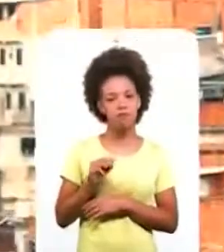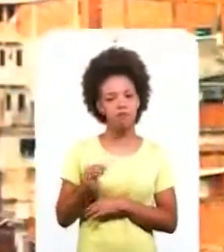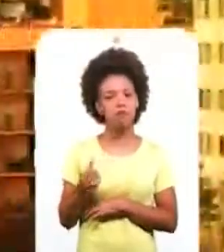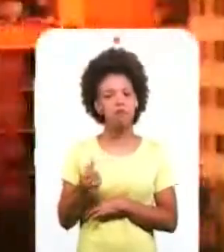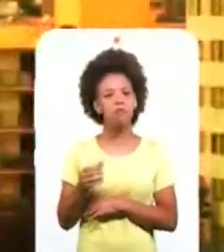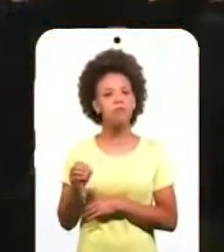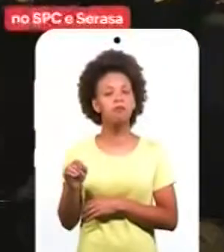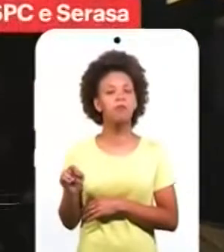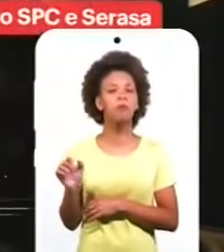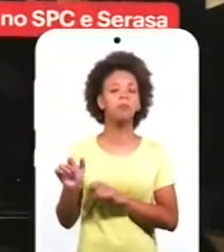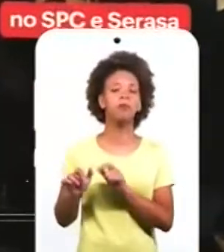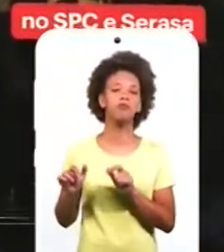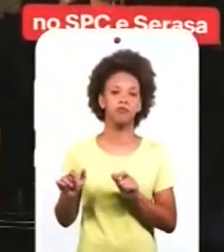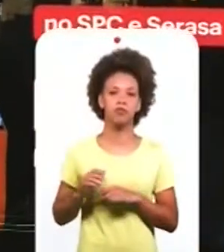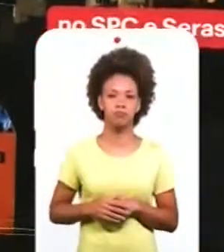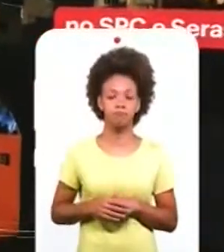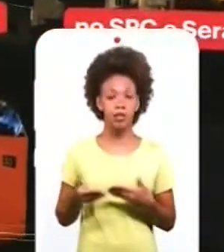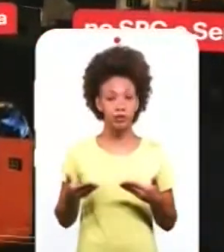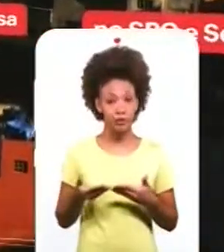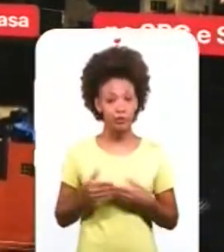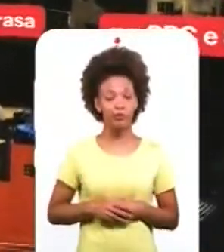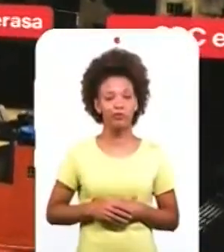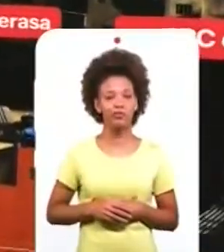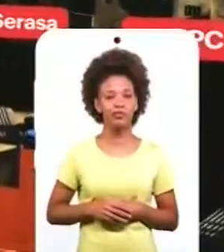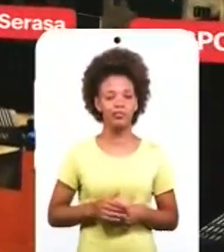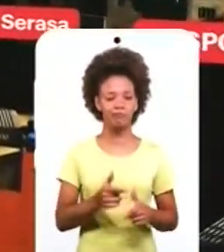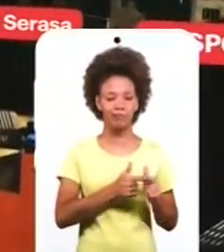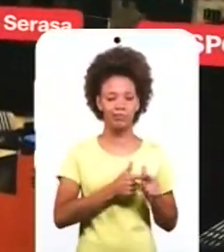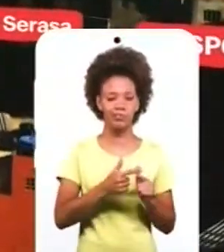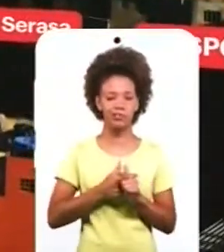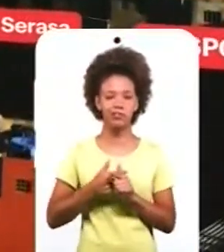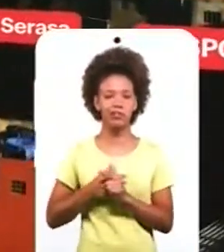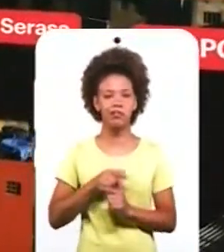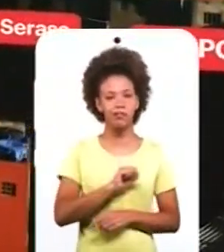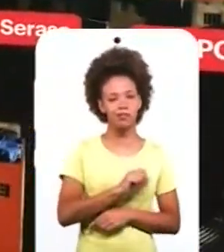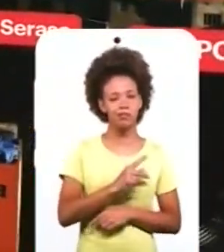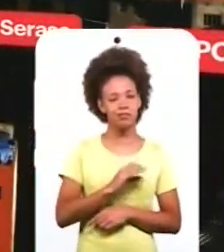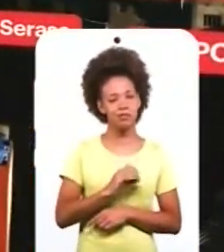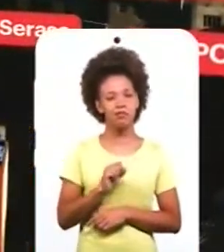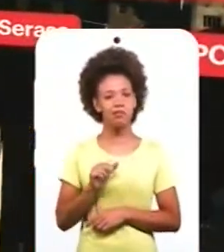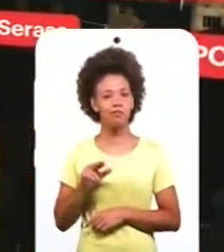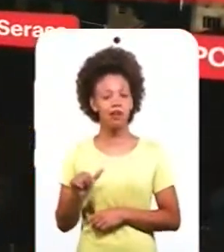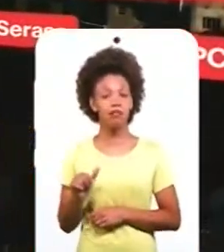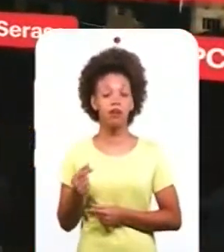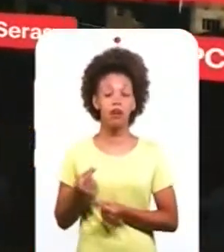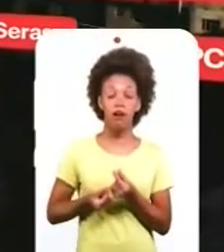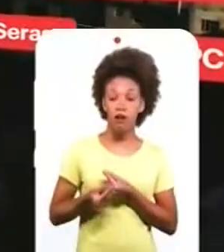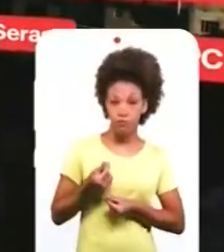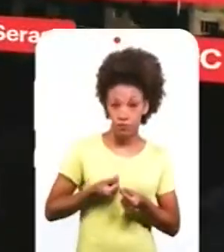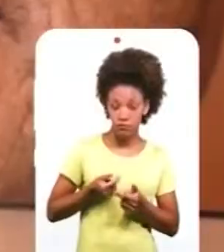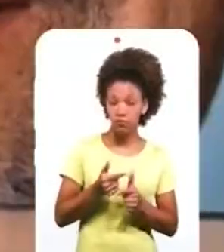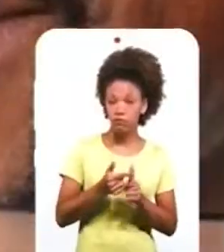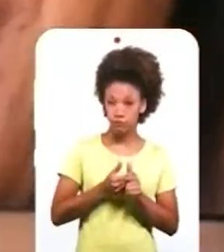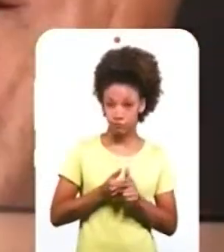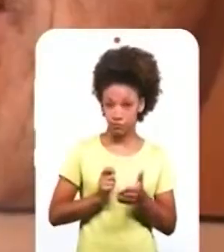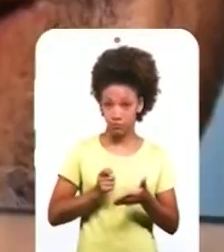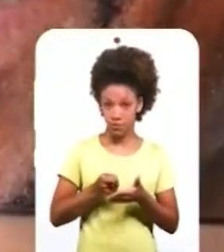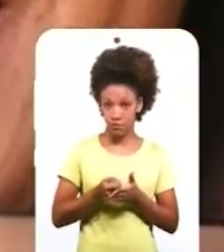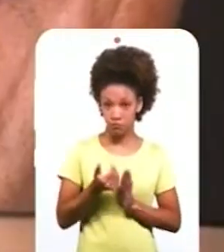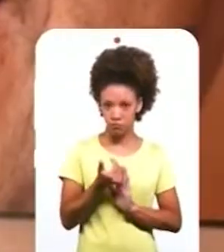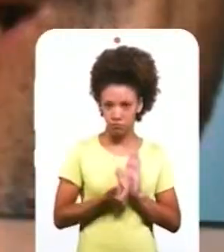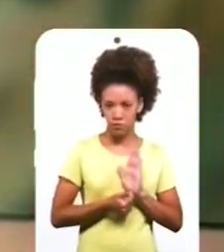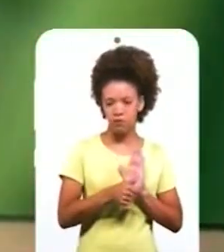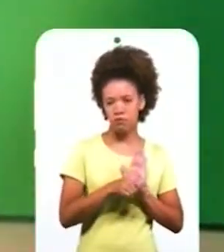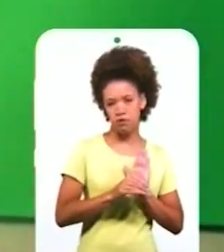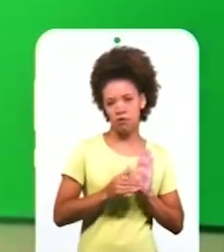66 milhões e 600 mil pessoas que estão hoje com o nome sujo no SPC e no Serasa, refinanciando